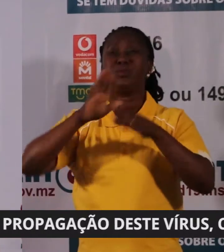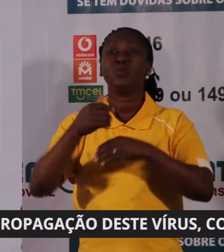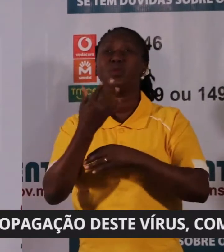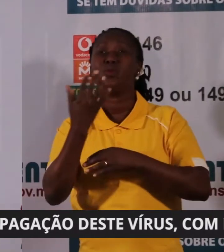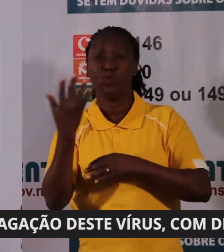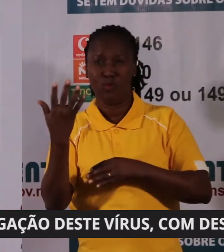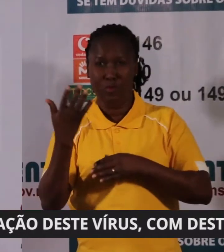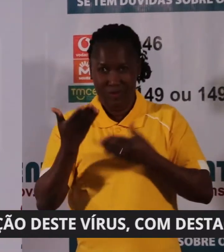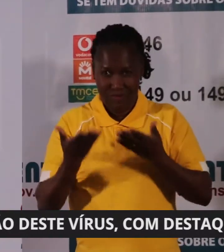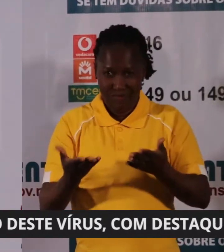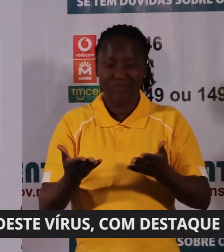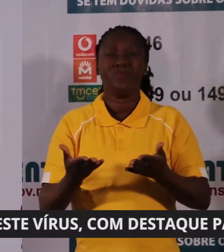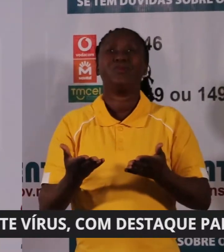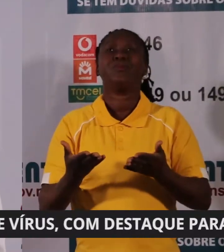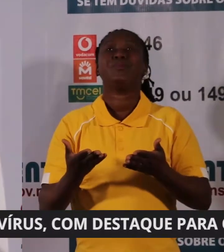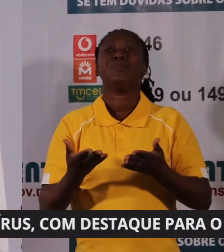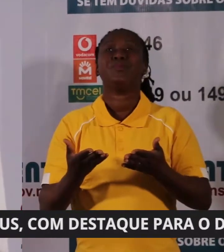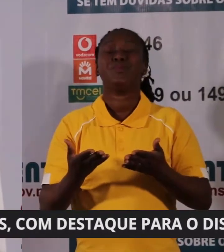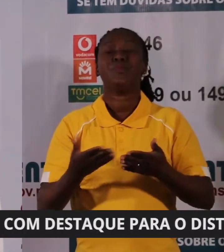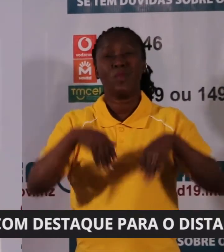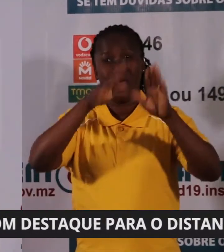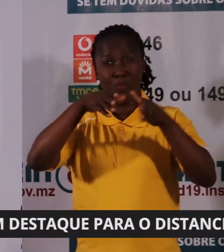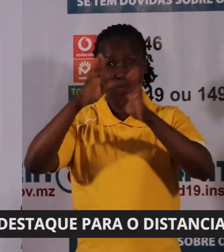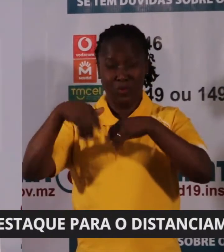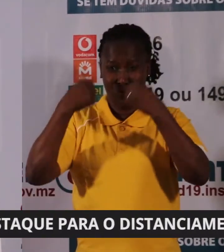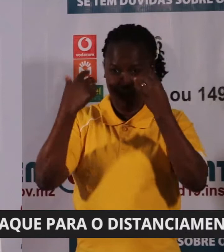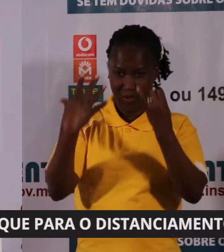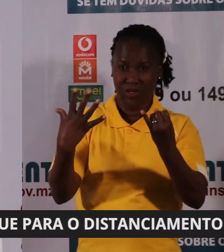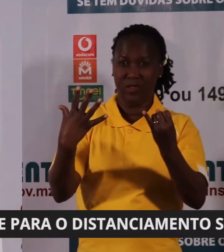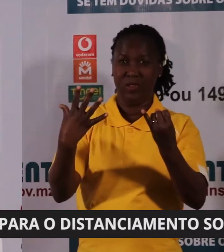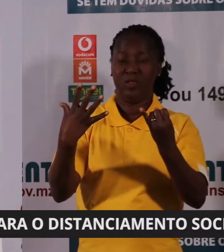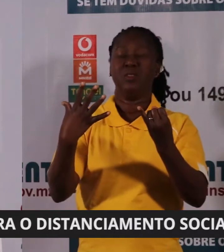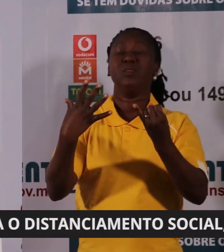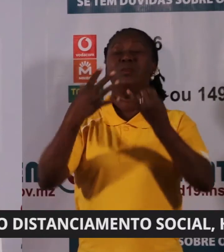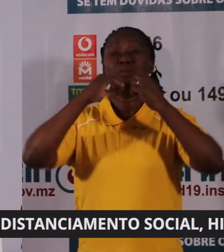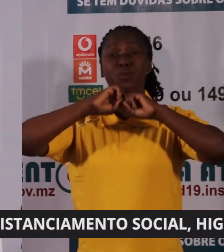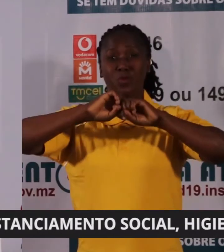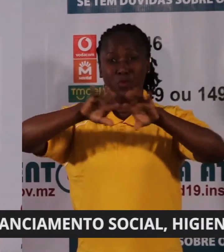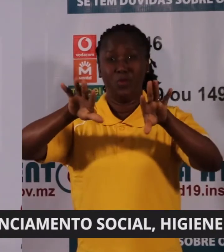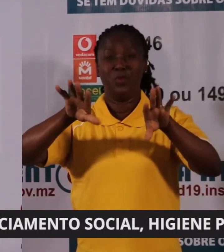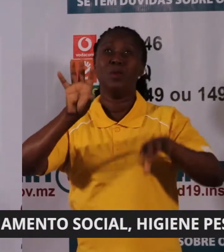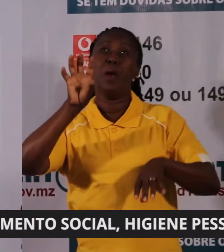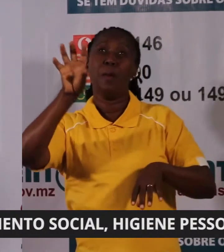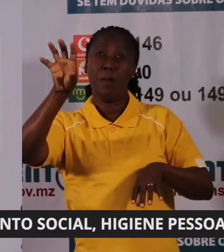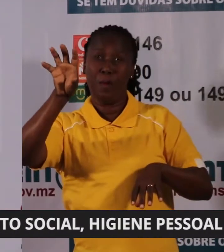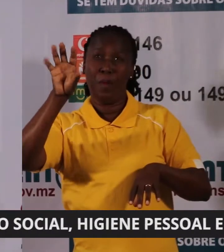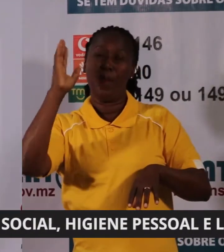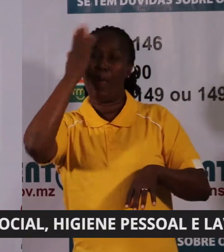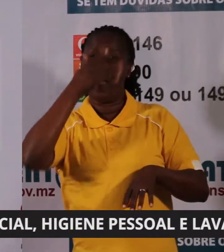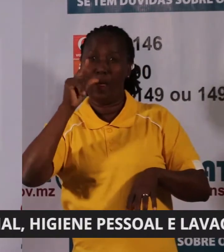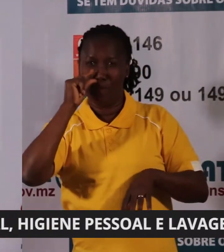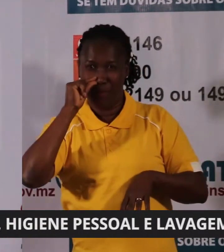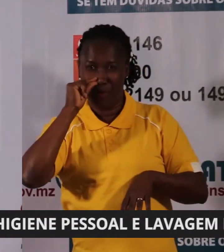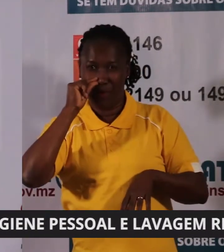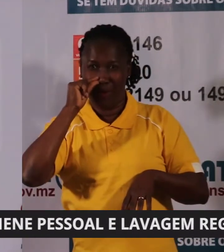como se segue. Seis casos são reportados na província de Nampula,